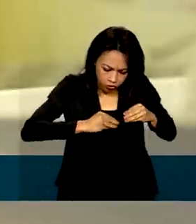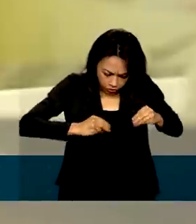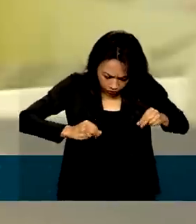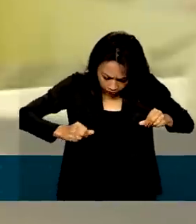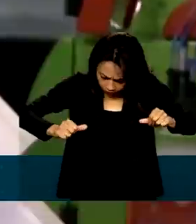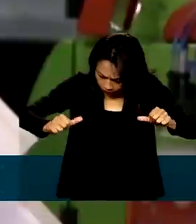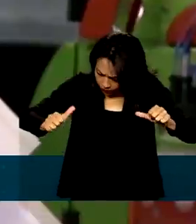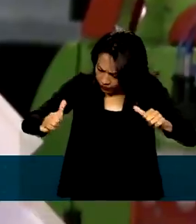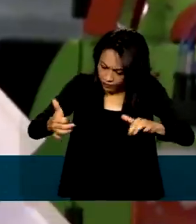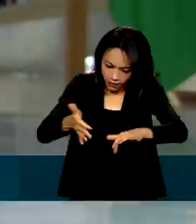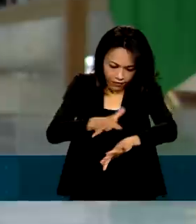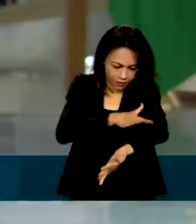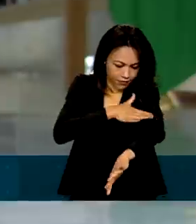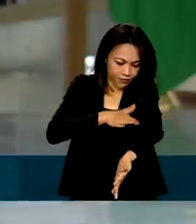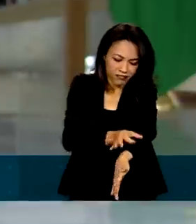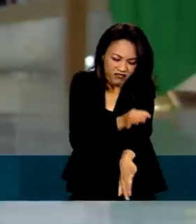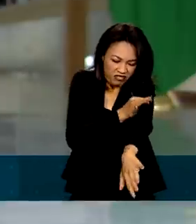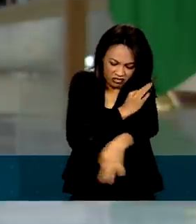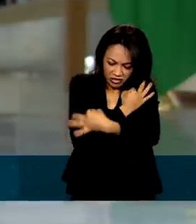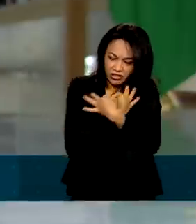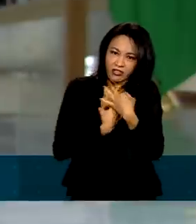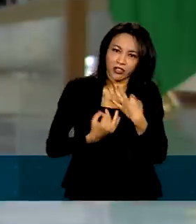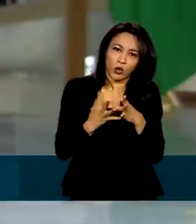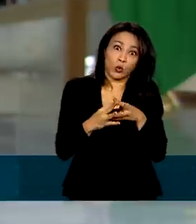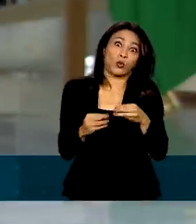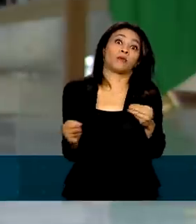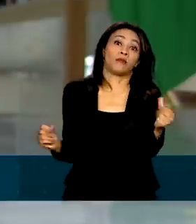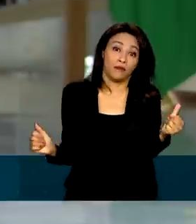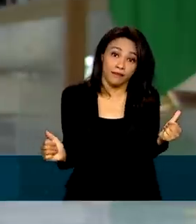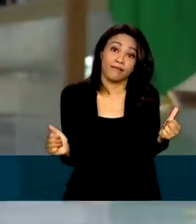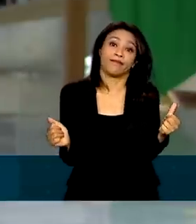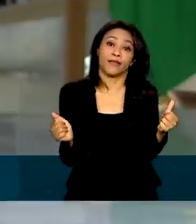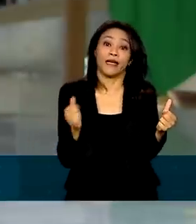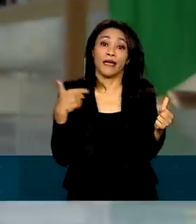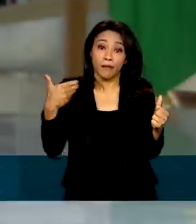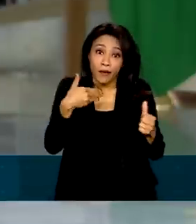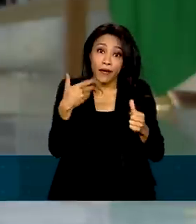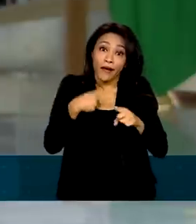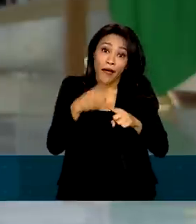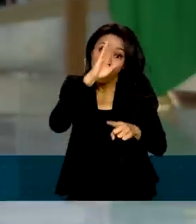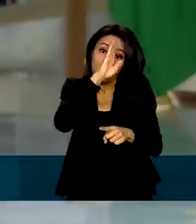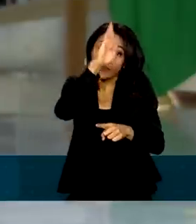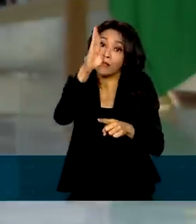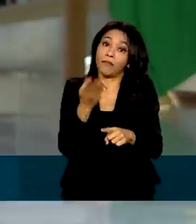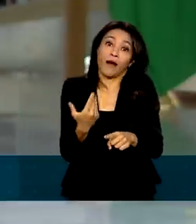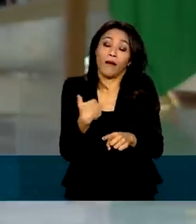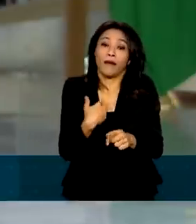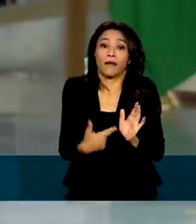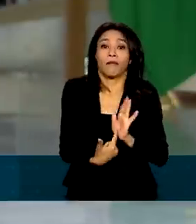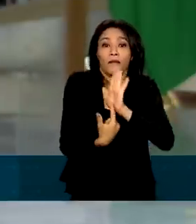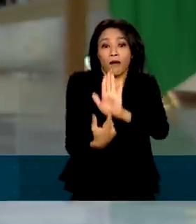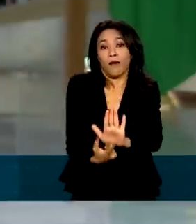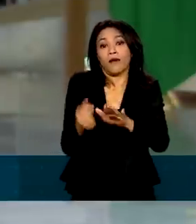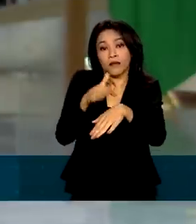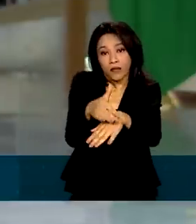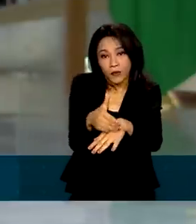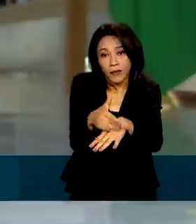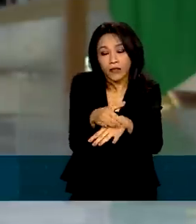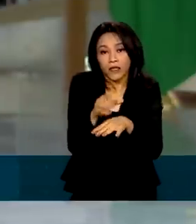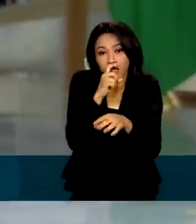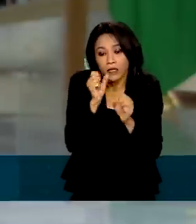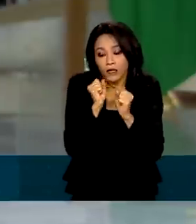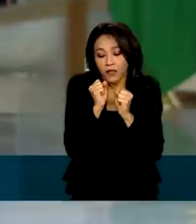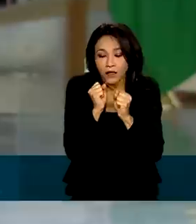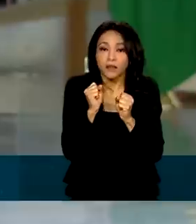cicatrização de todas as lesões na pele. Inclusive, Mara, essas lesões são o principal sintoma da doença, além dos calafrios,